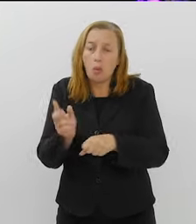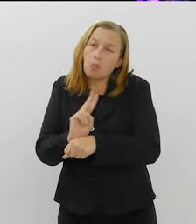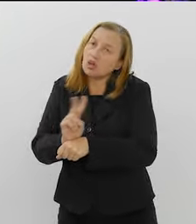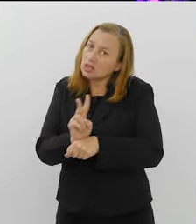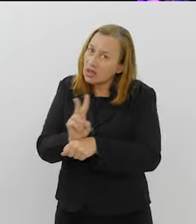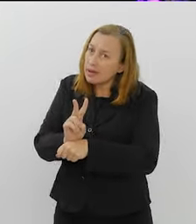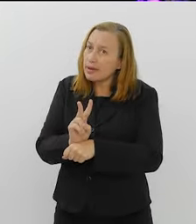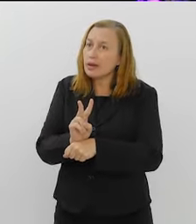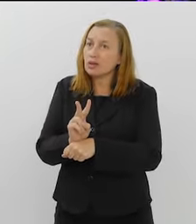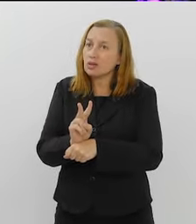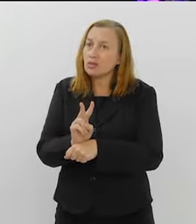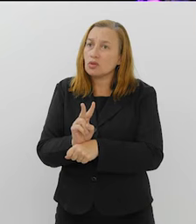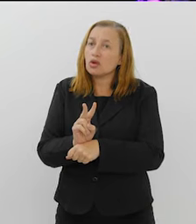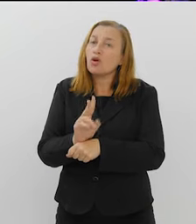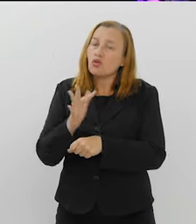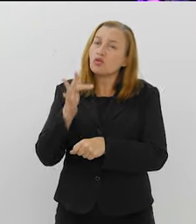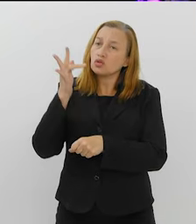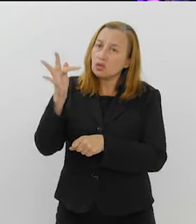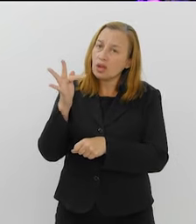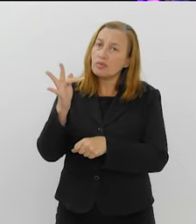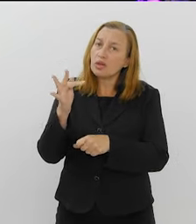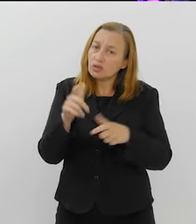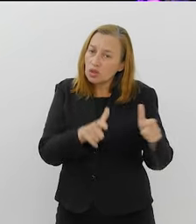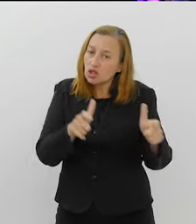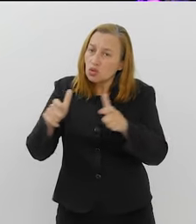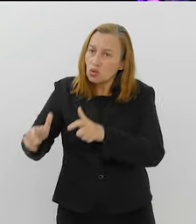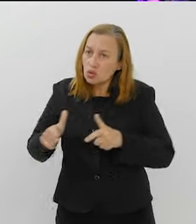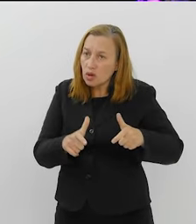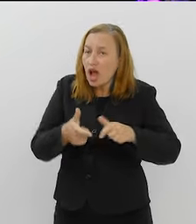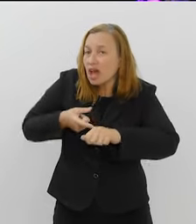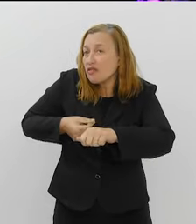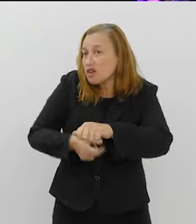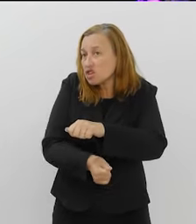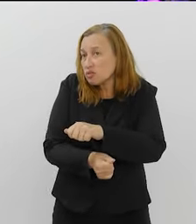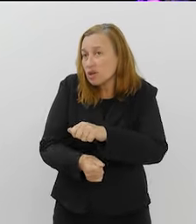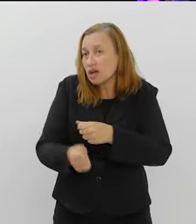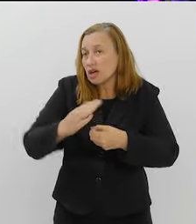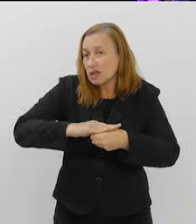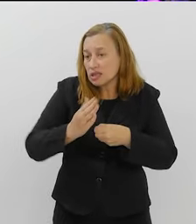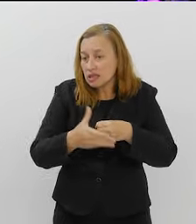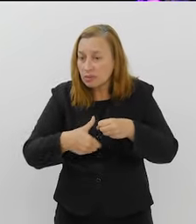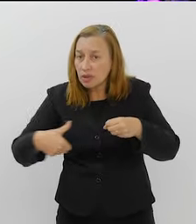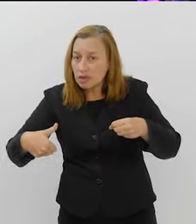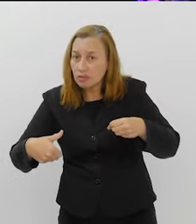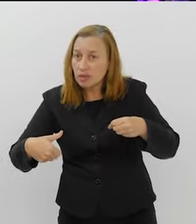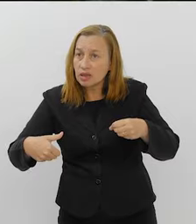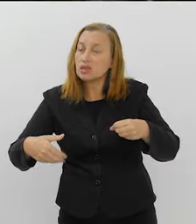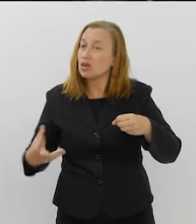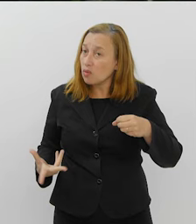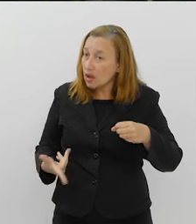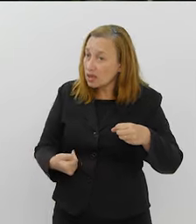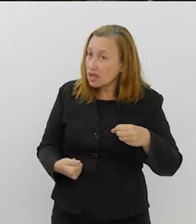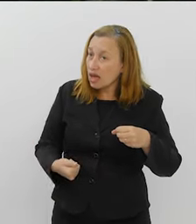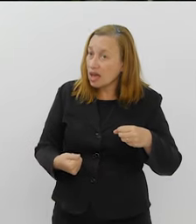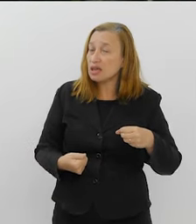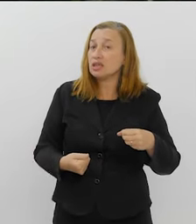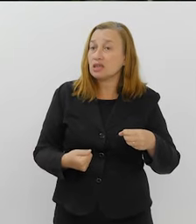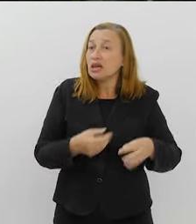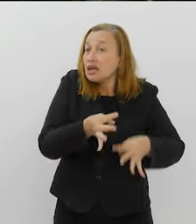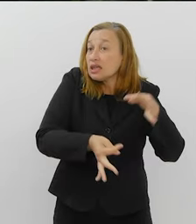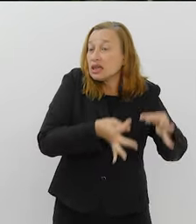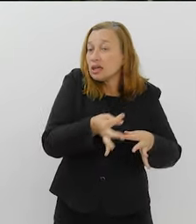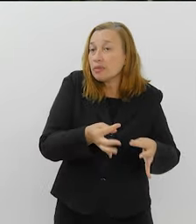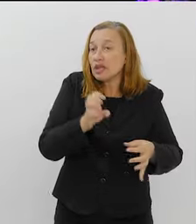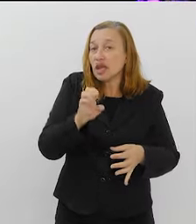monitoramento regular futuramente desses contaminantes, investimento em saneamento básico adequado, coleta de esgotos.